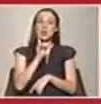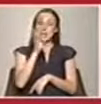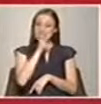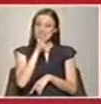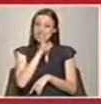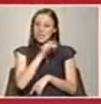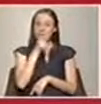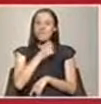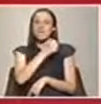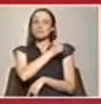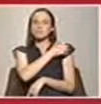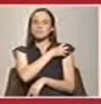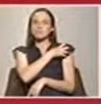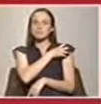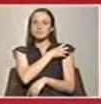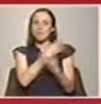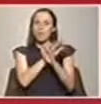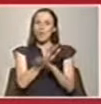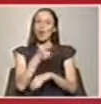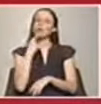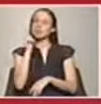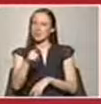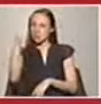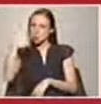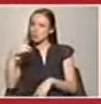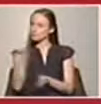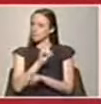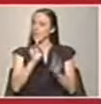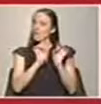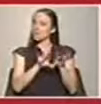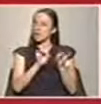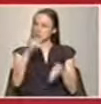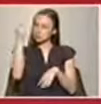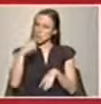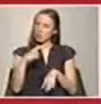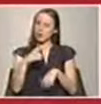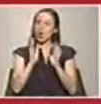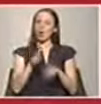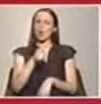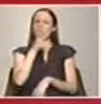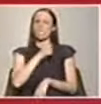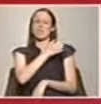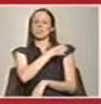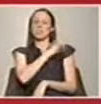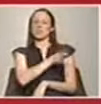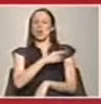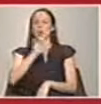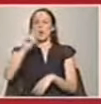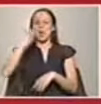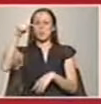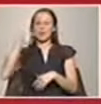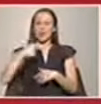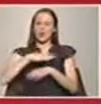acontecer, não voltar a fazer uma exposição, não é? Achar que pronto, agora já está queimado, então amanhã posso ir para a praia.